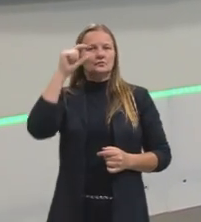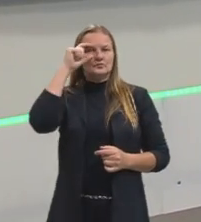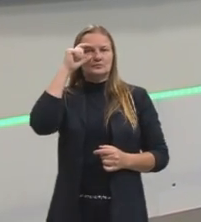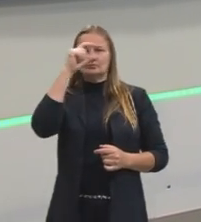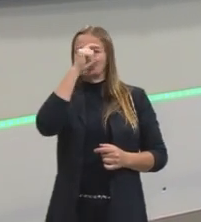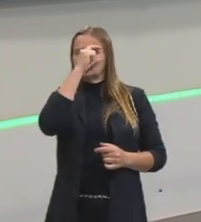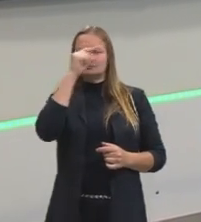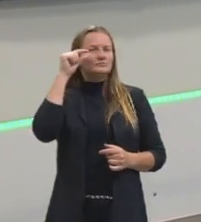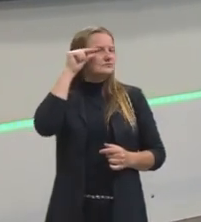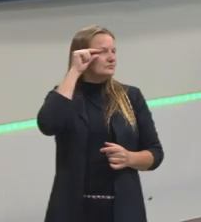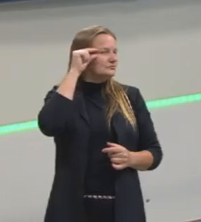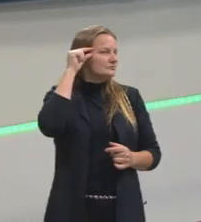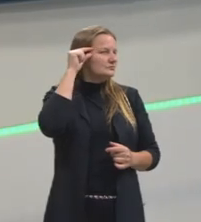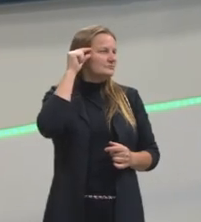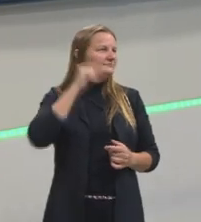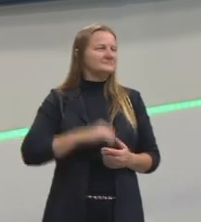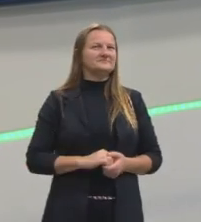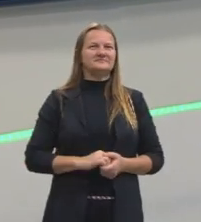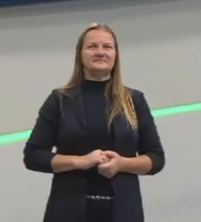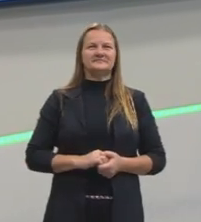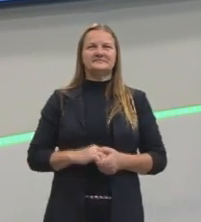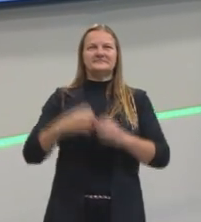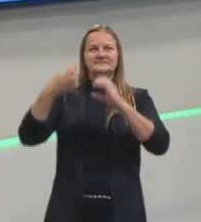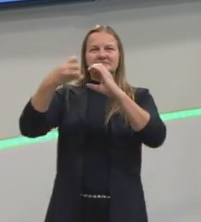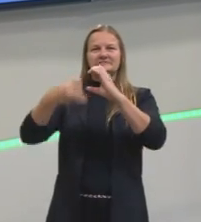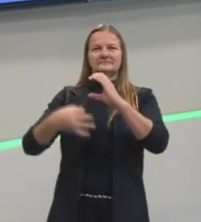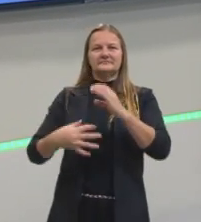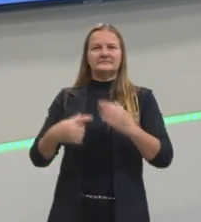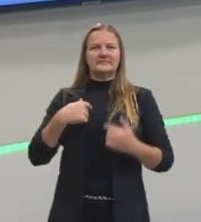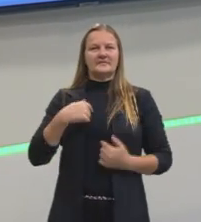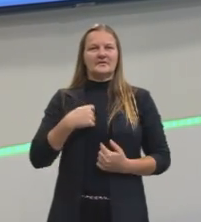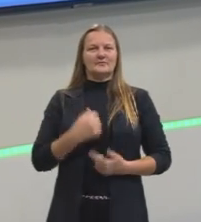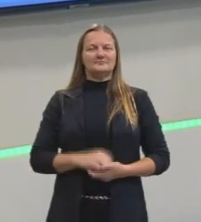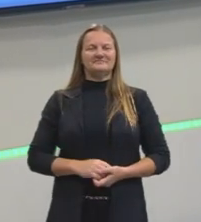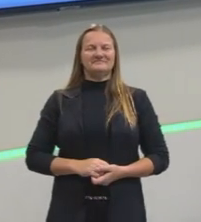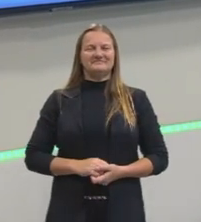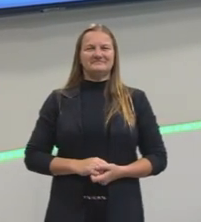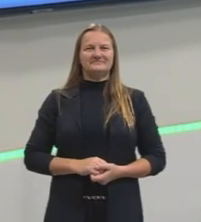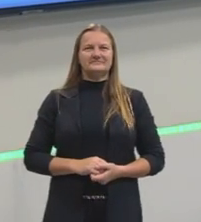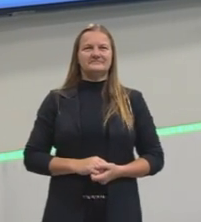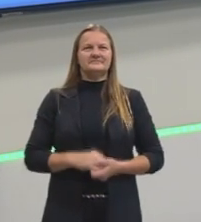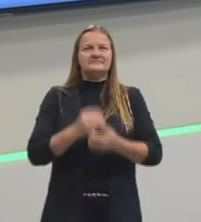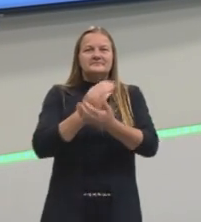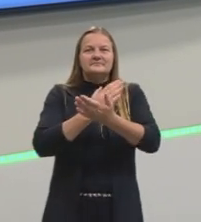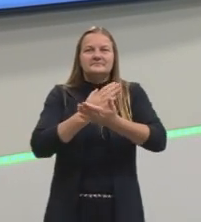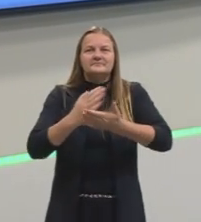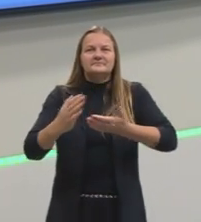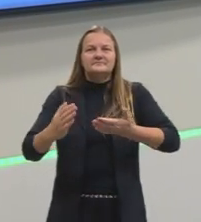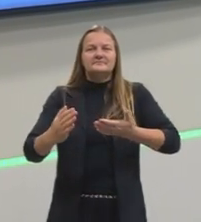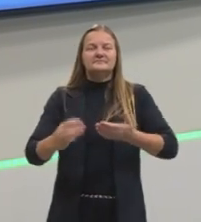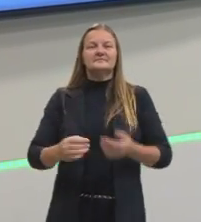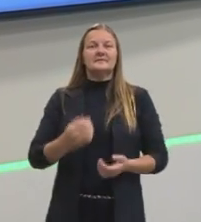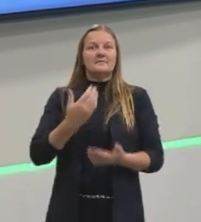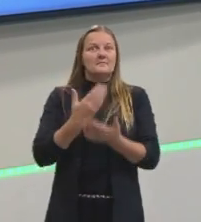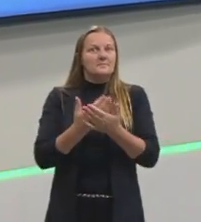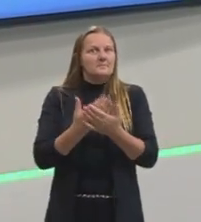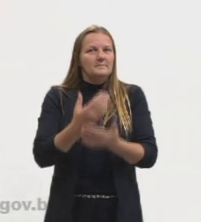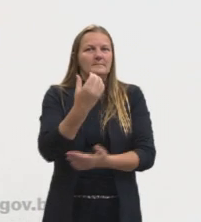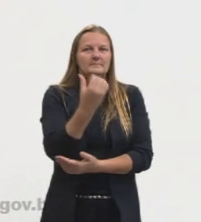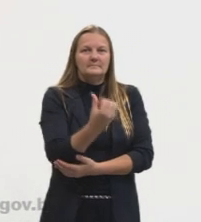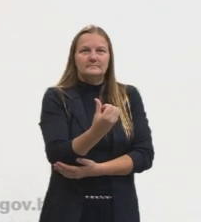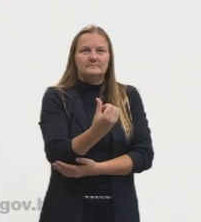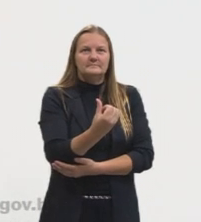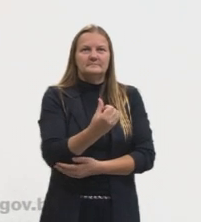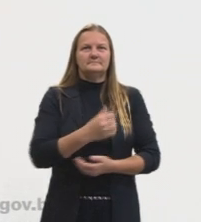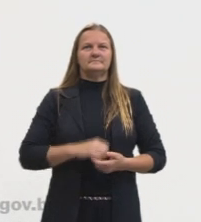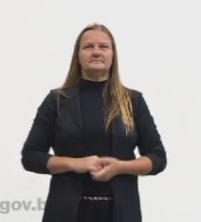grossas, certo, pessoal? Então, esse que eu descrevi aí pra vocês sou eu. Vamos, então, começar a pegar. já estamos na aula 6, tá, meninos e meninas.